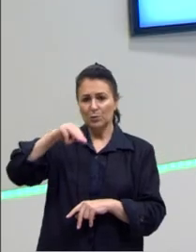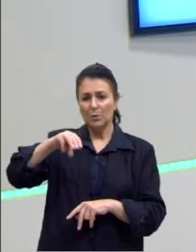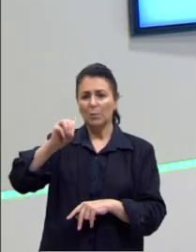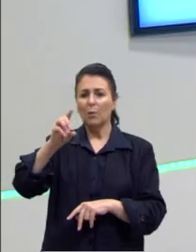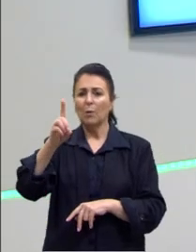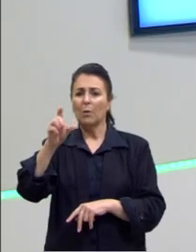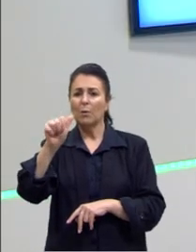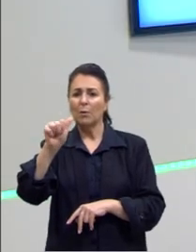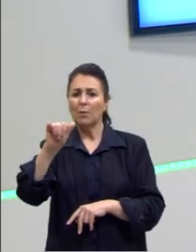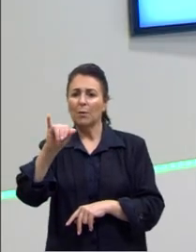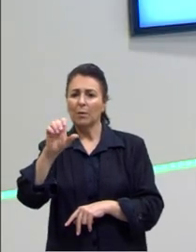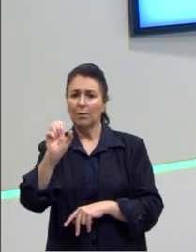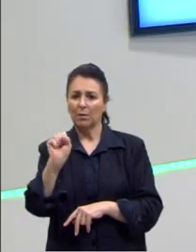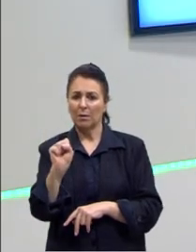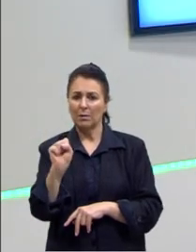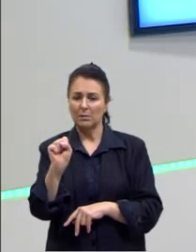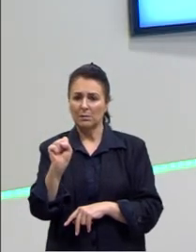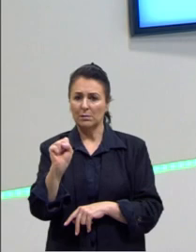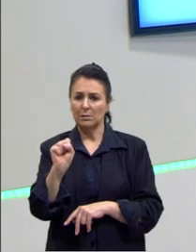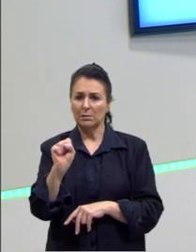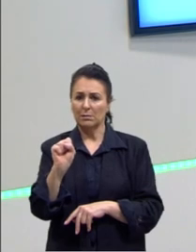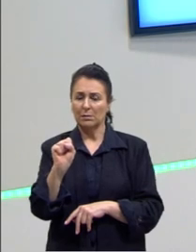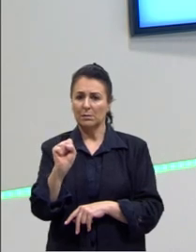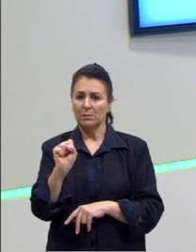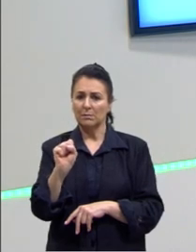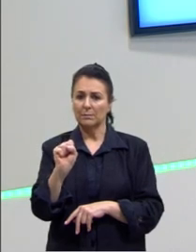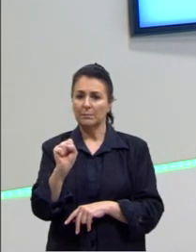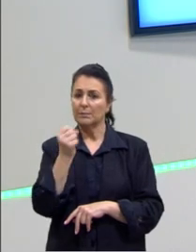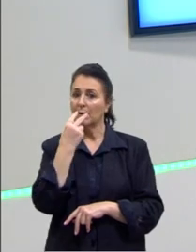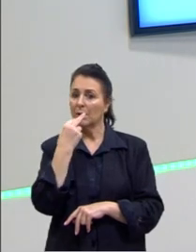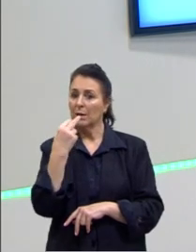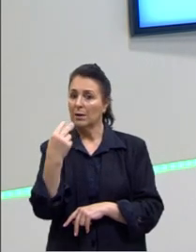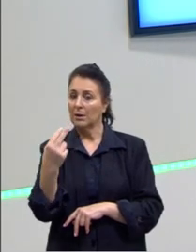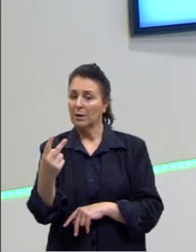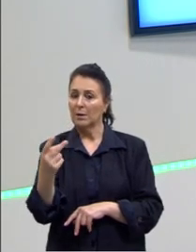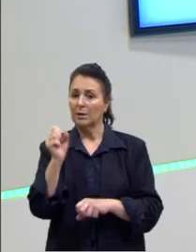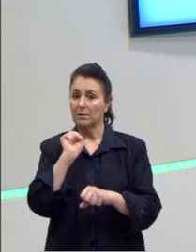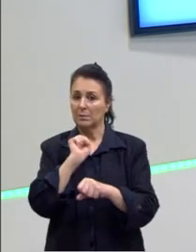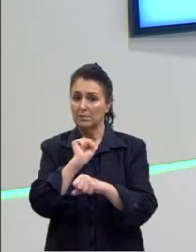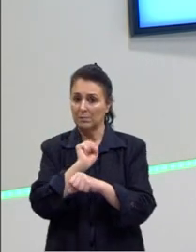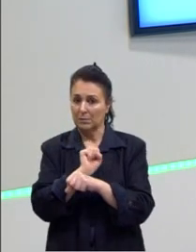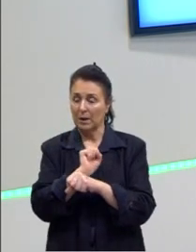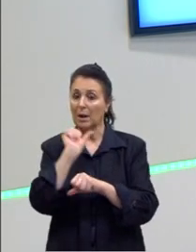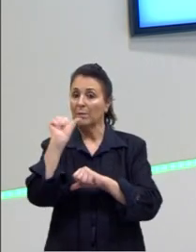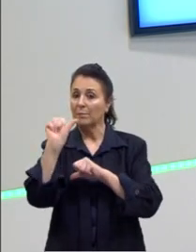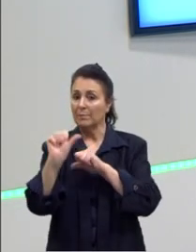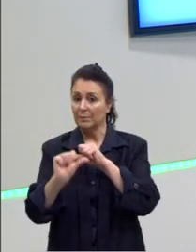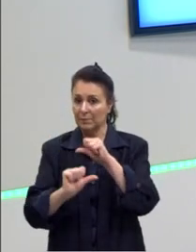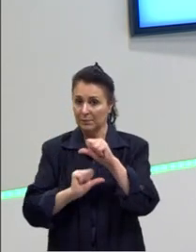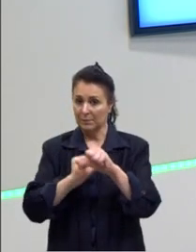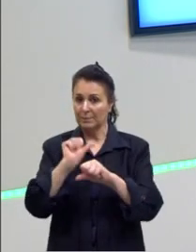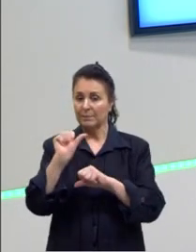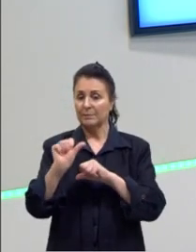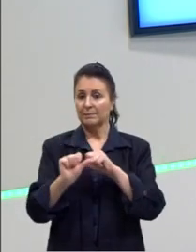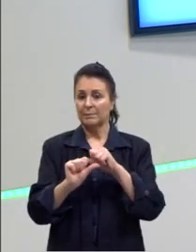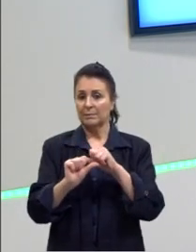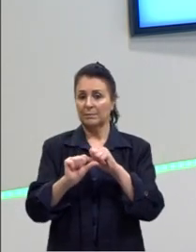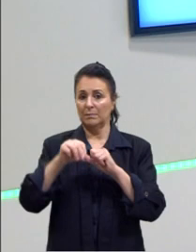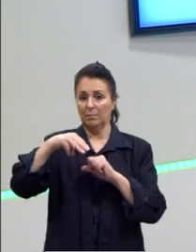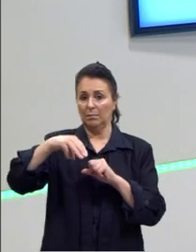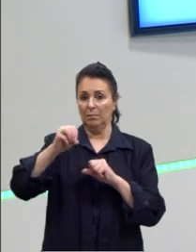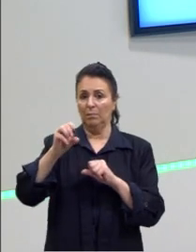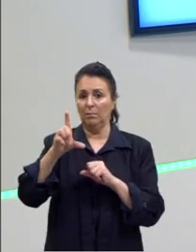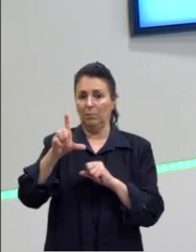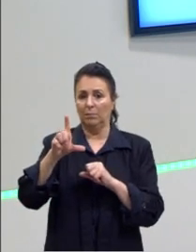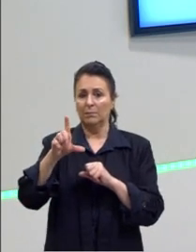aquelas palavras, assim como o will, que o will também é uma palavra que modifica. O modal, ele modifica. Ele